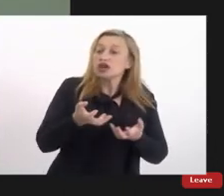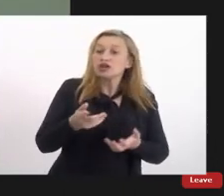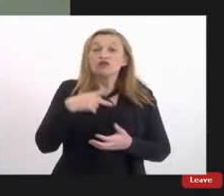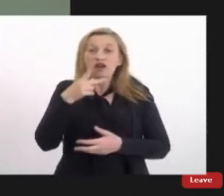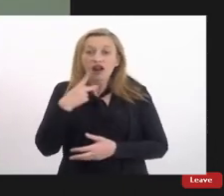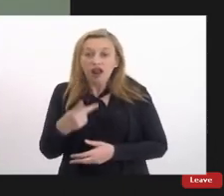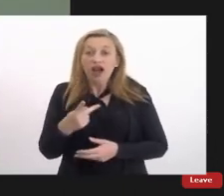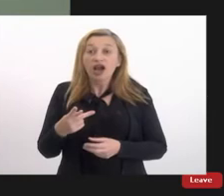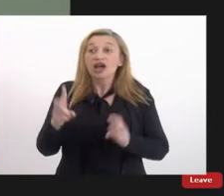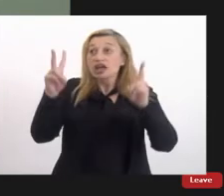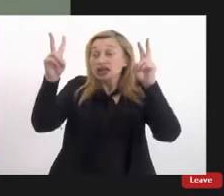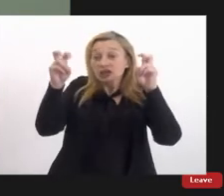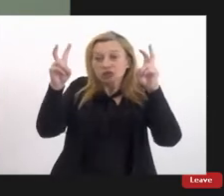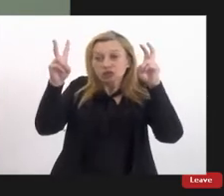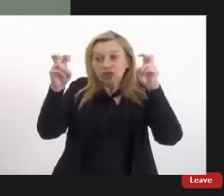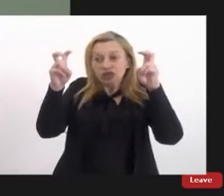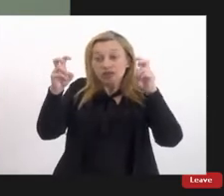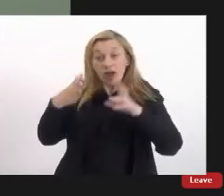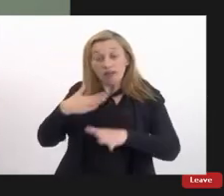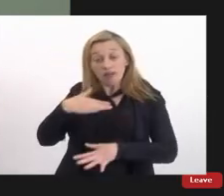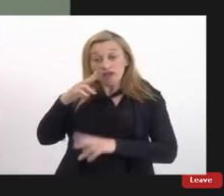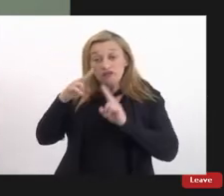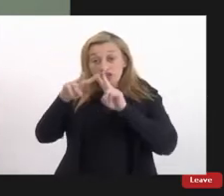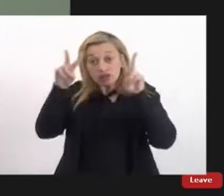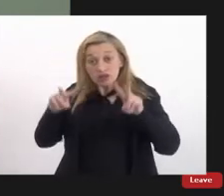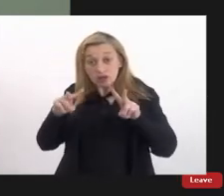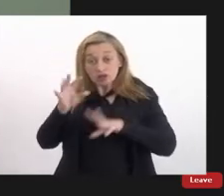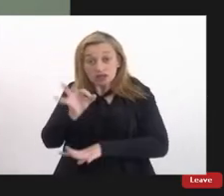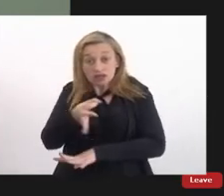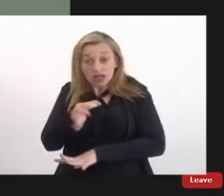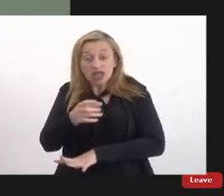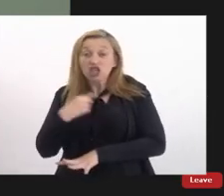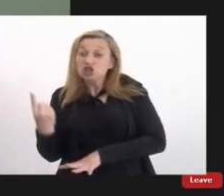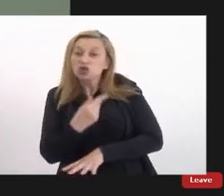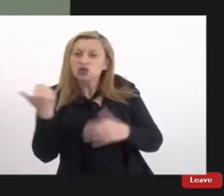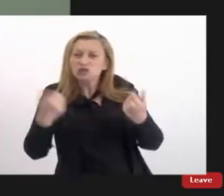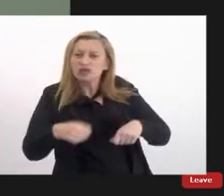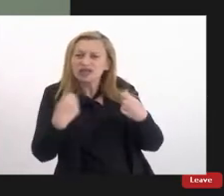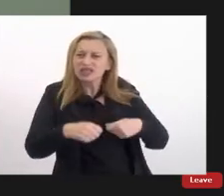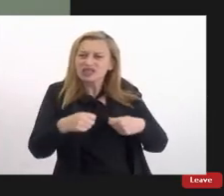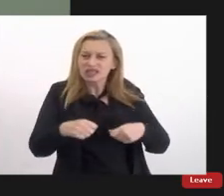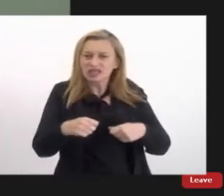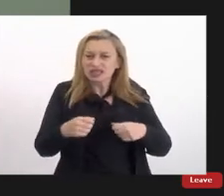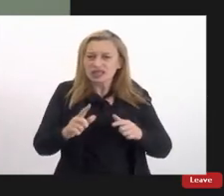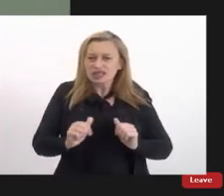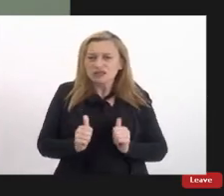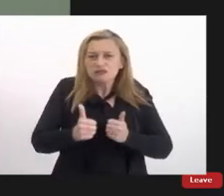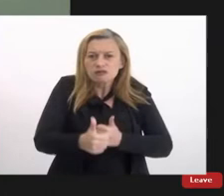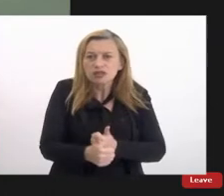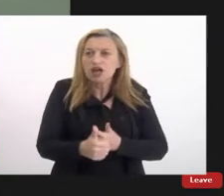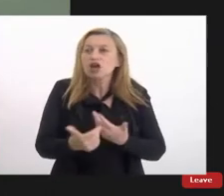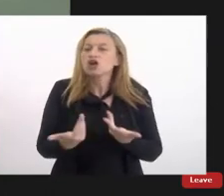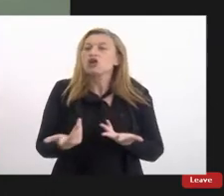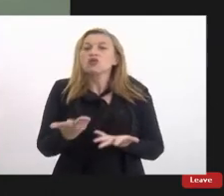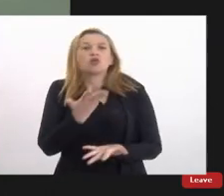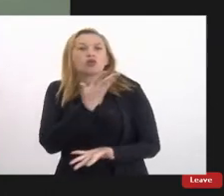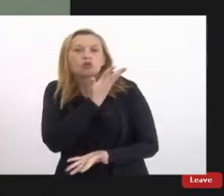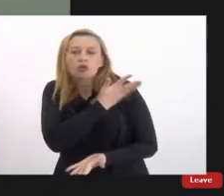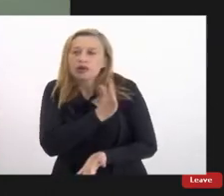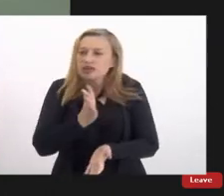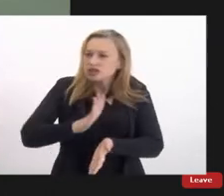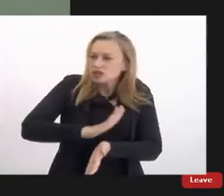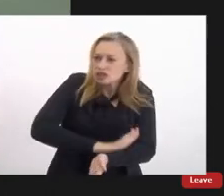falar este é o ponto a meu ver nodal para que a gente precise enfrentar assim como é o racismo